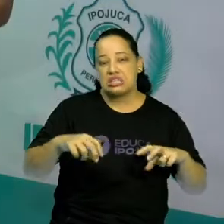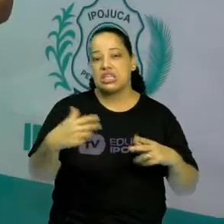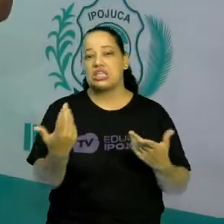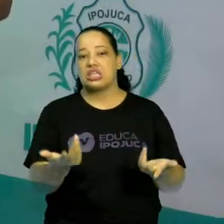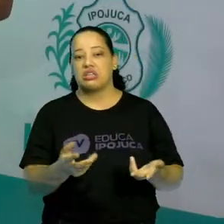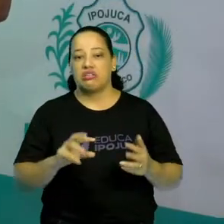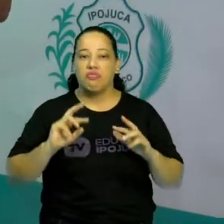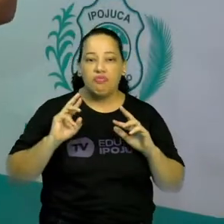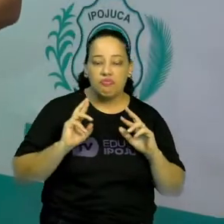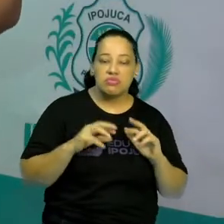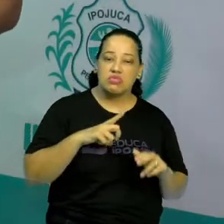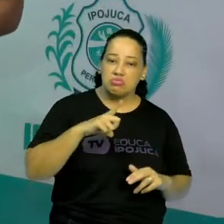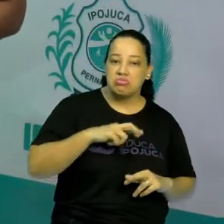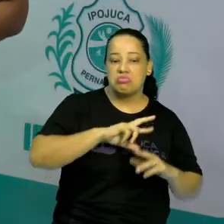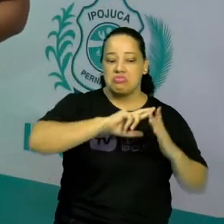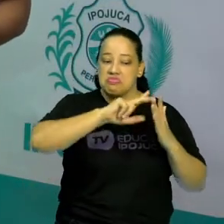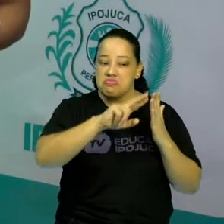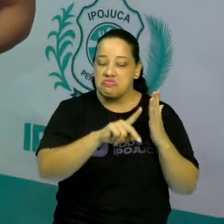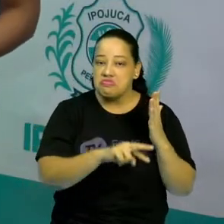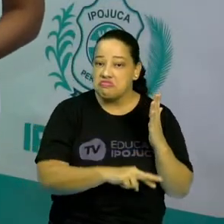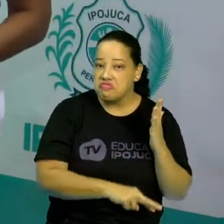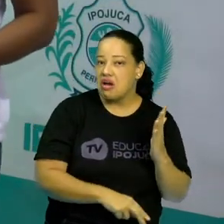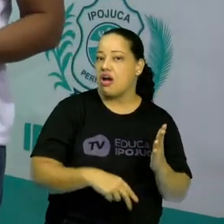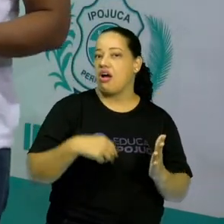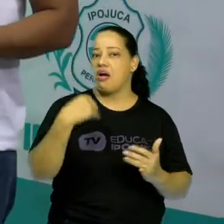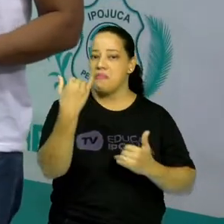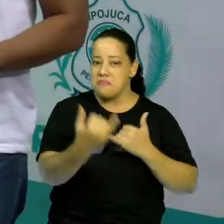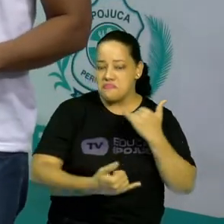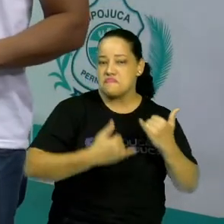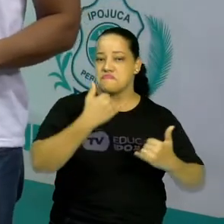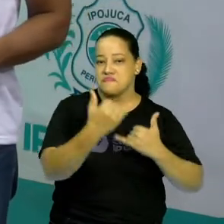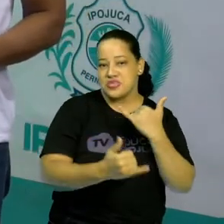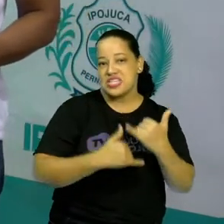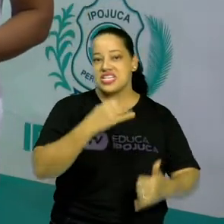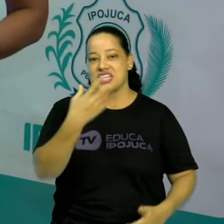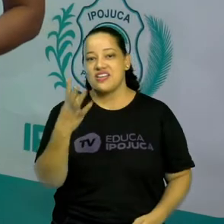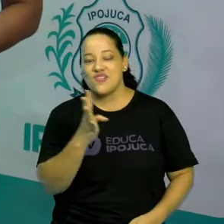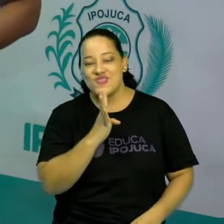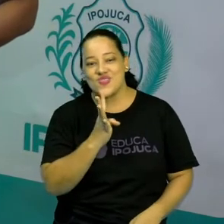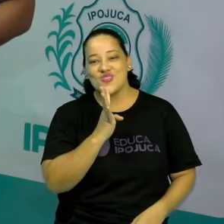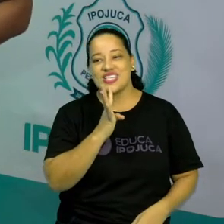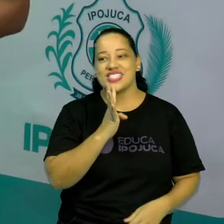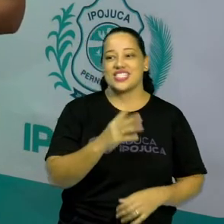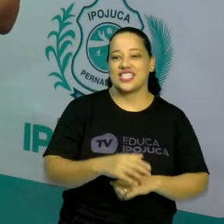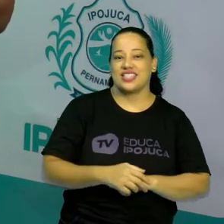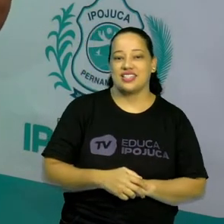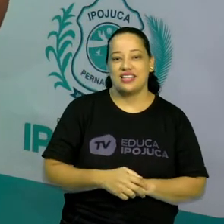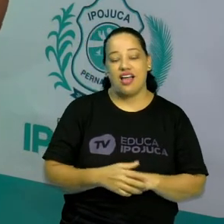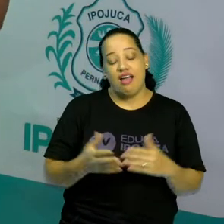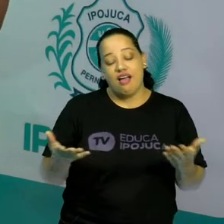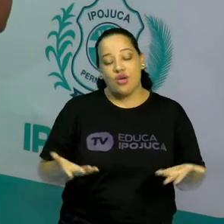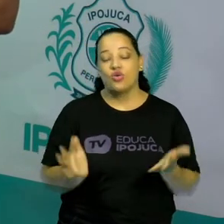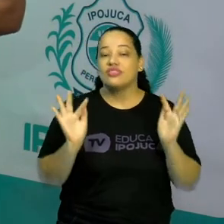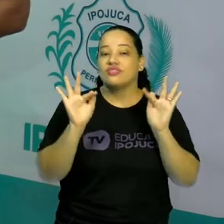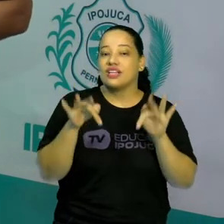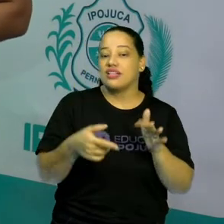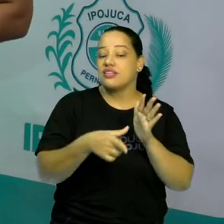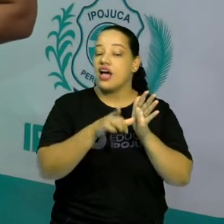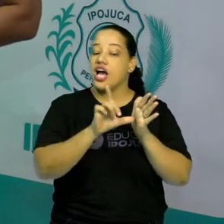entre outras mais, muitas mais, que existem, que a gente conhece. Antes da gente finalizar,